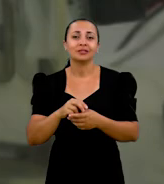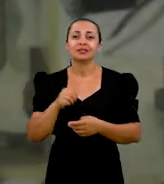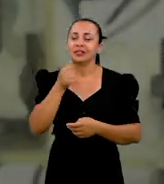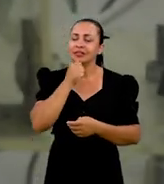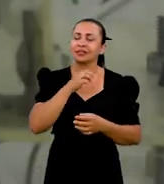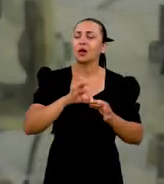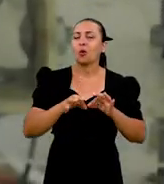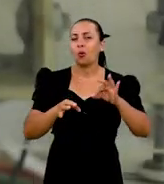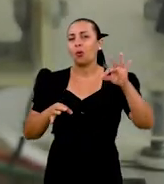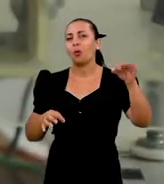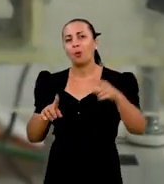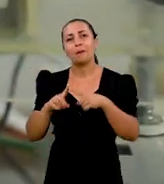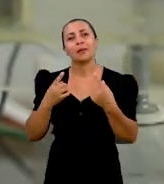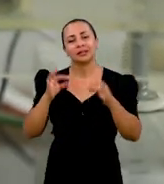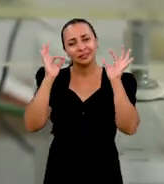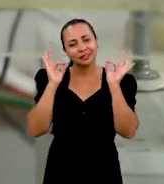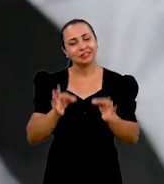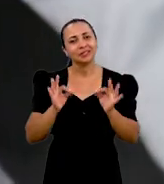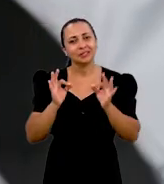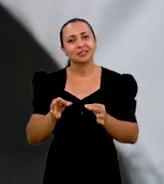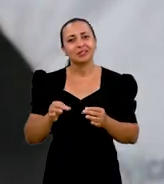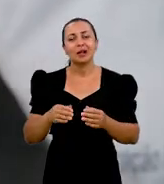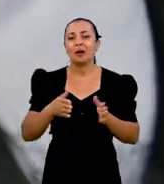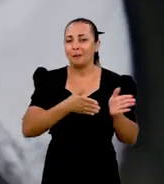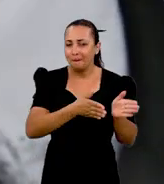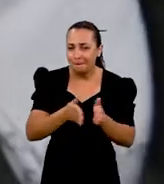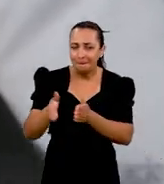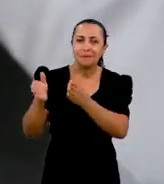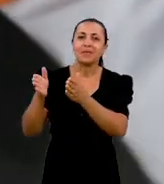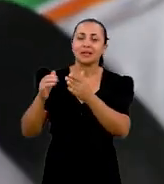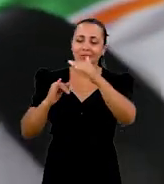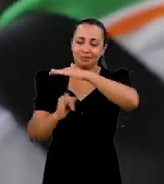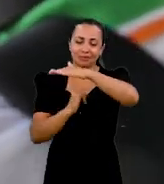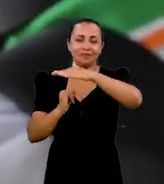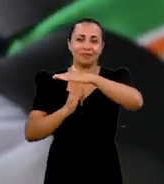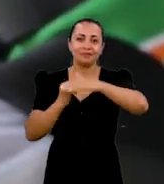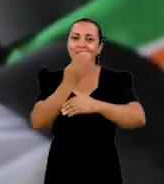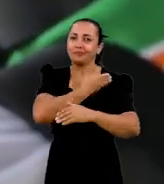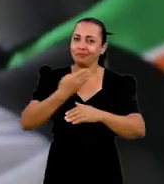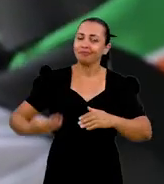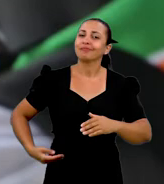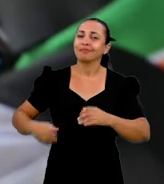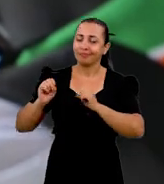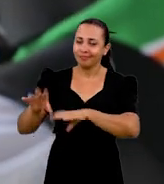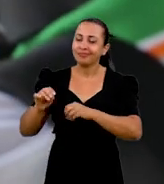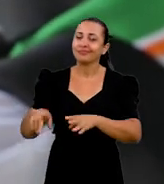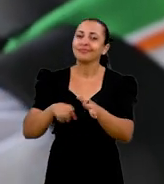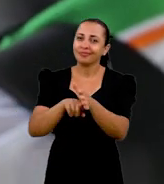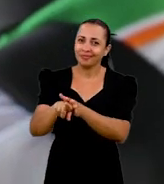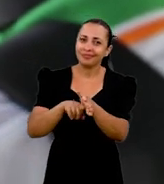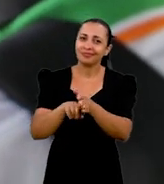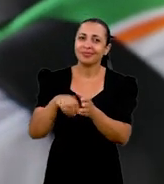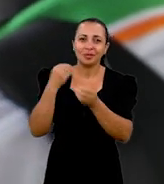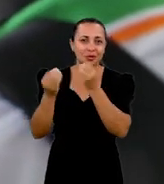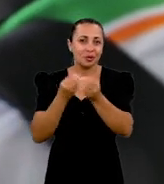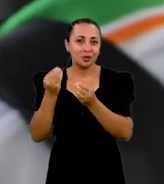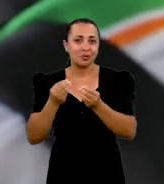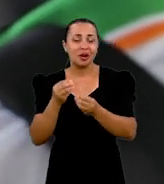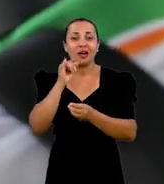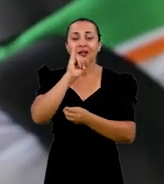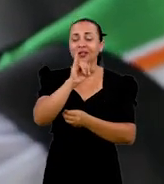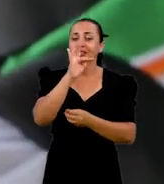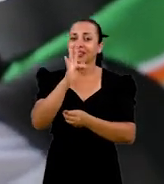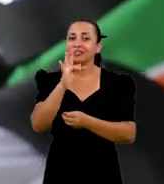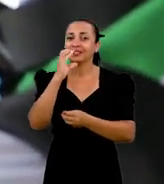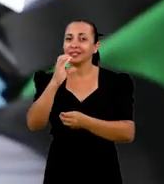larga escala ainda é longo. Mas, certamente, ele passa pelas instituições públicas de ensino e pesquisa, como